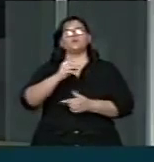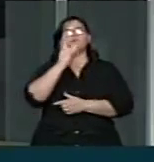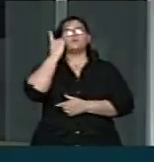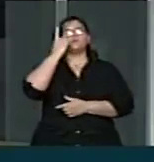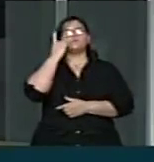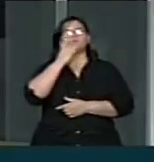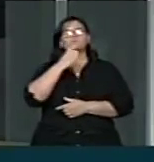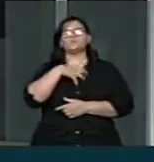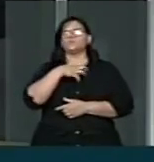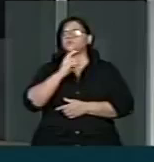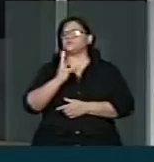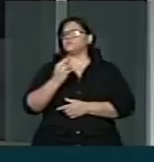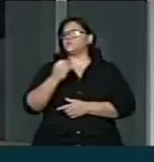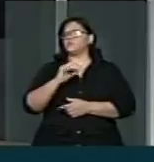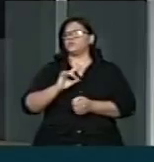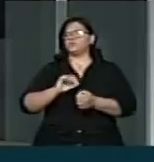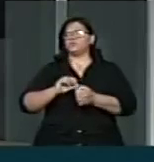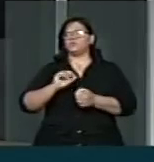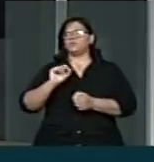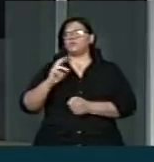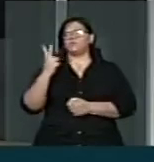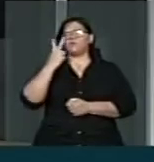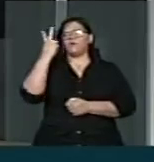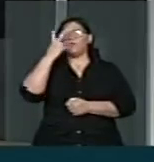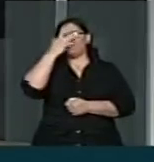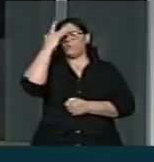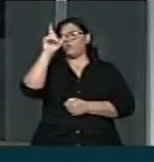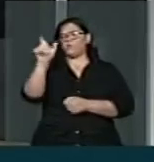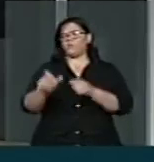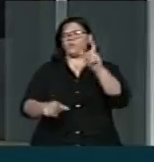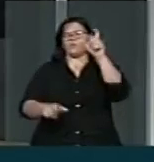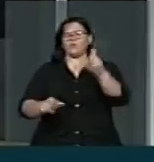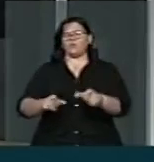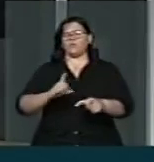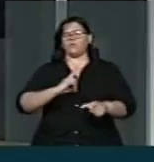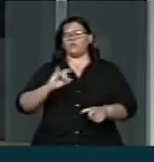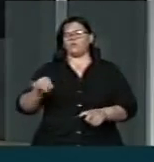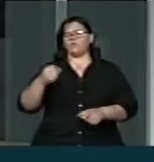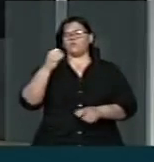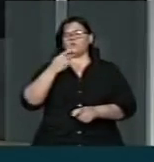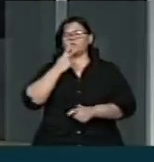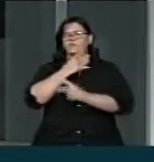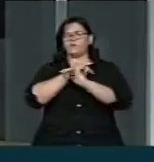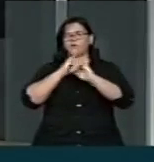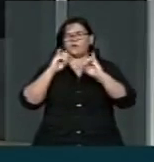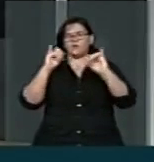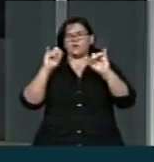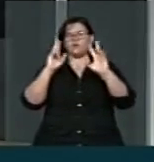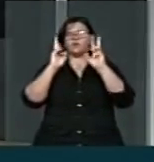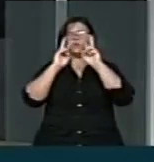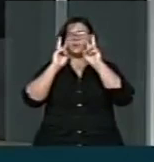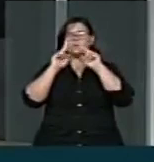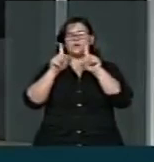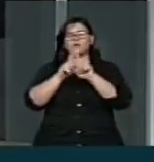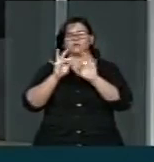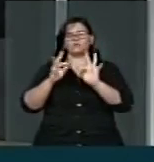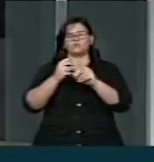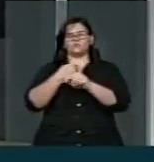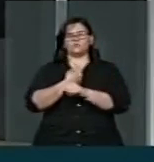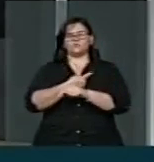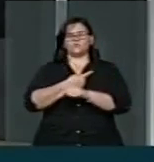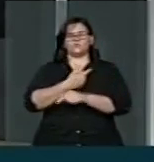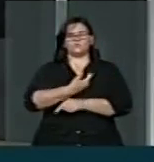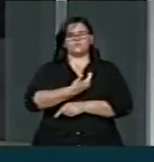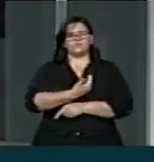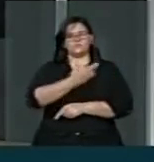sem só dúvida, têm valorizado todas as vezes em que temos a oportunidade de falar e de lembrar dos nossos grandes